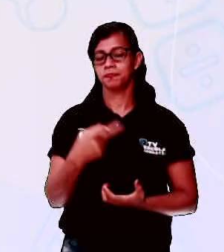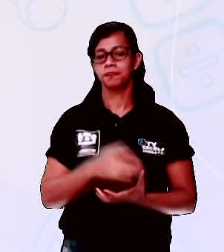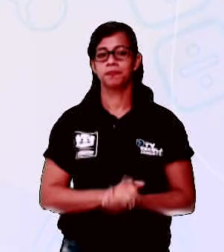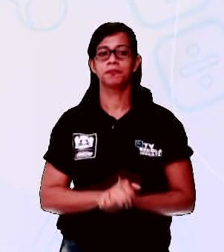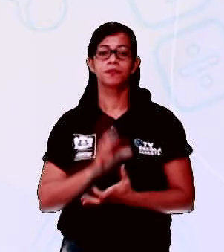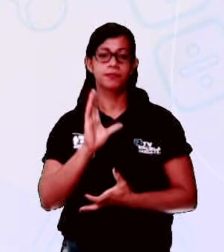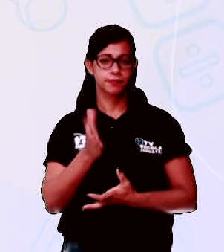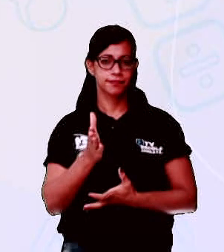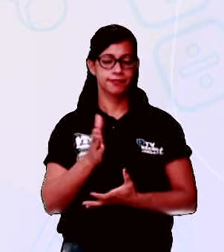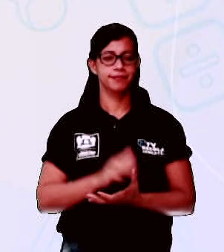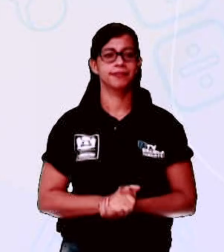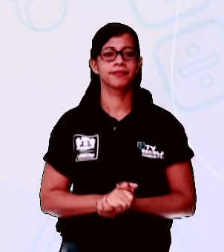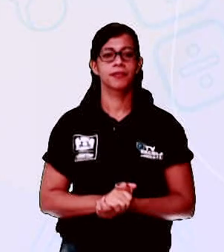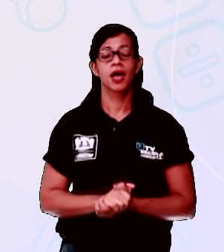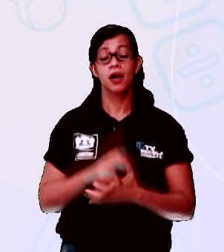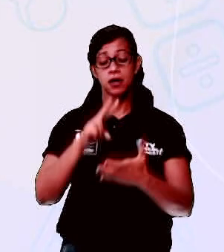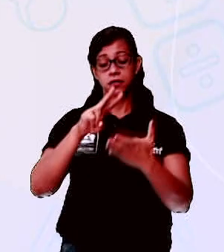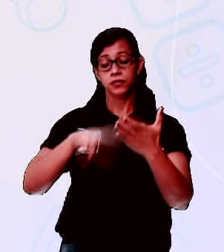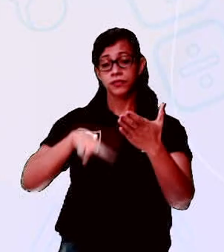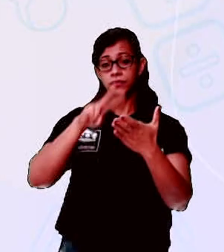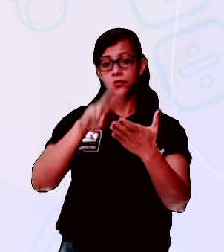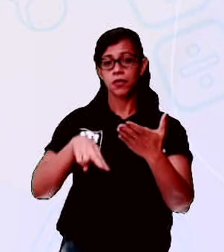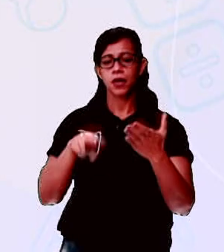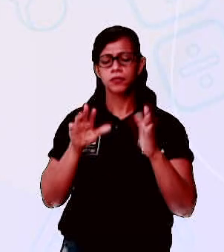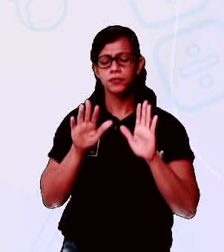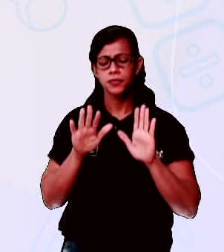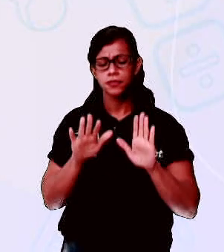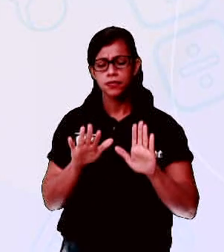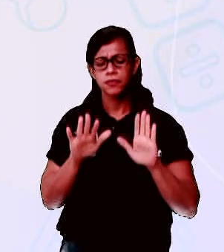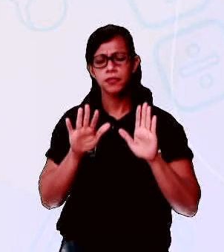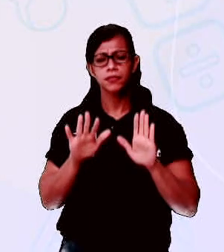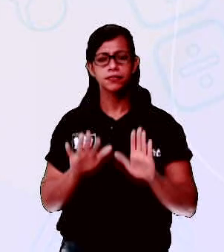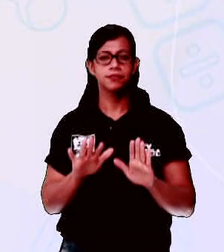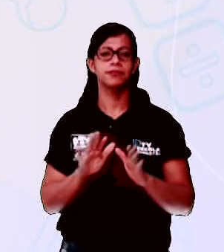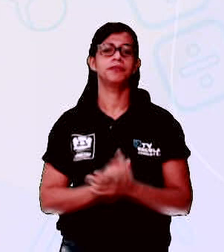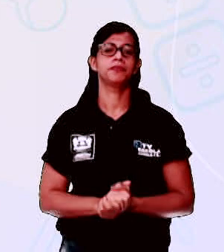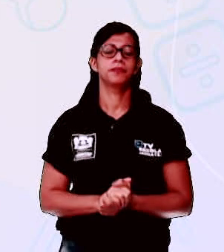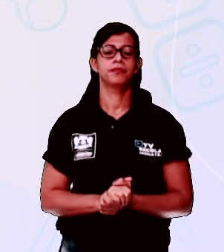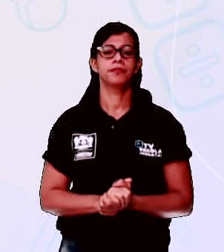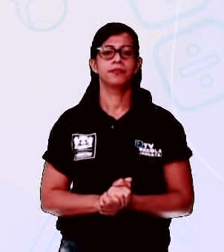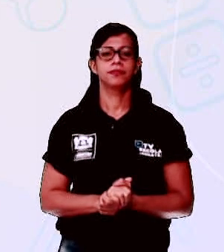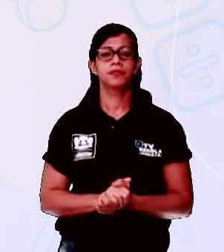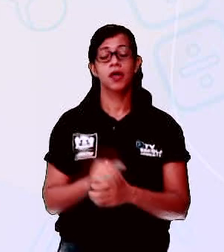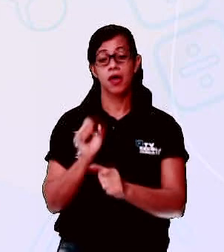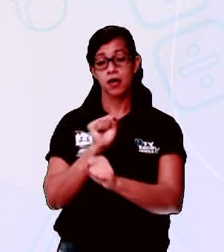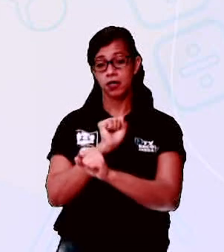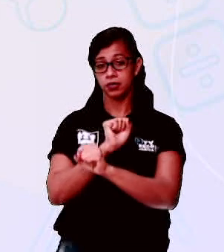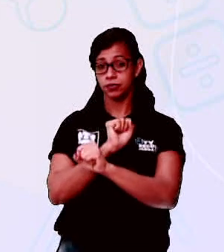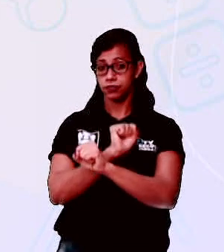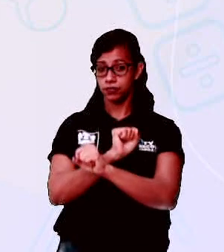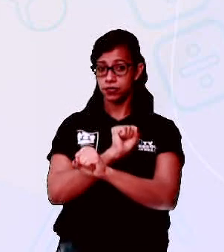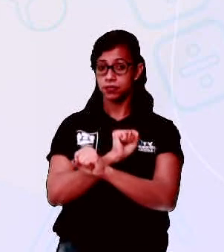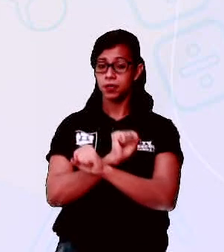Eu vou ler bem devagar esses trava-línguas e vou dar um tempinho para que você consiga fazer daí. Está certo?